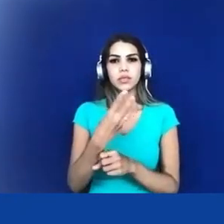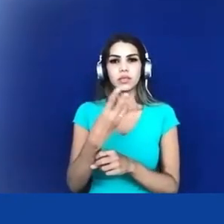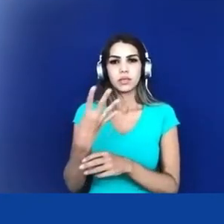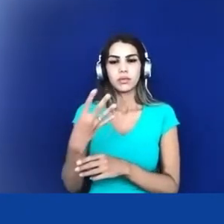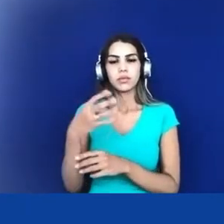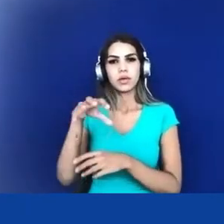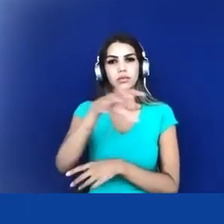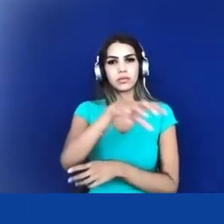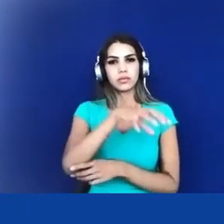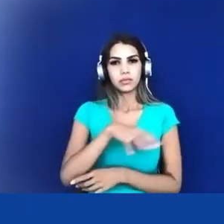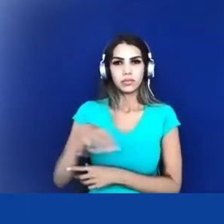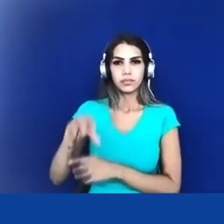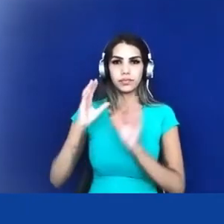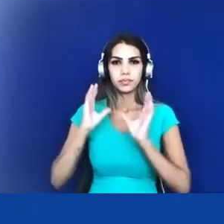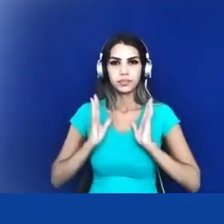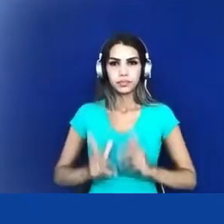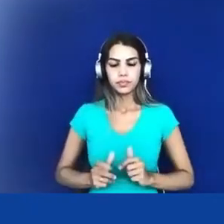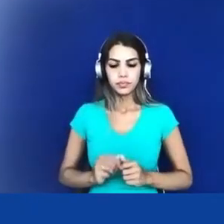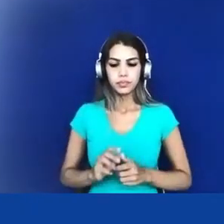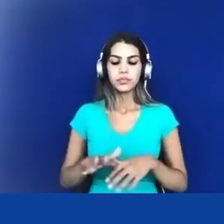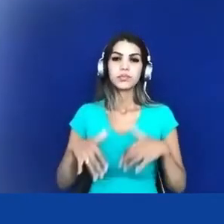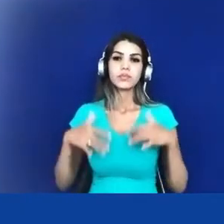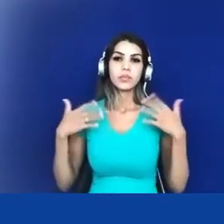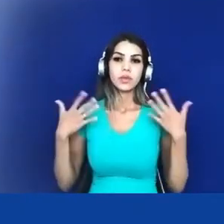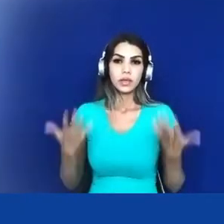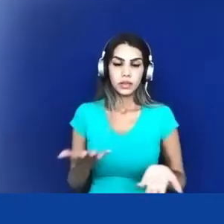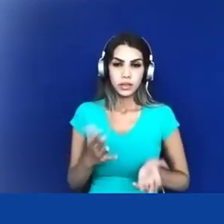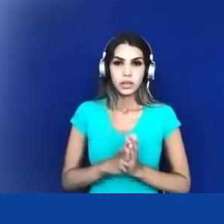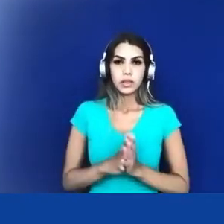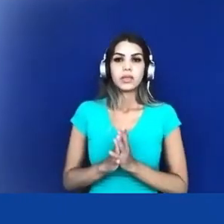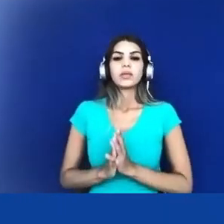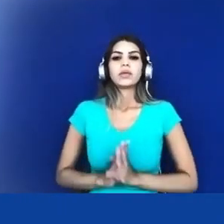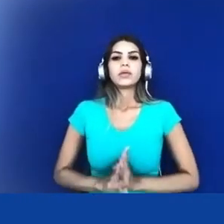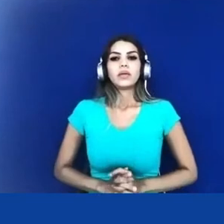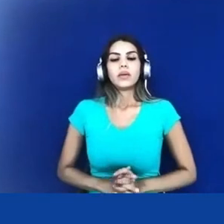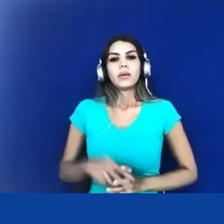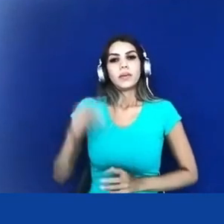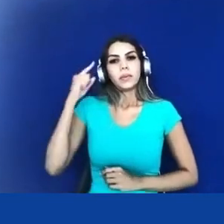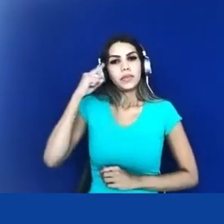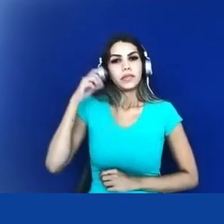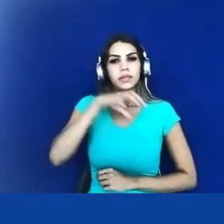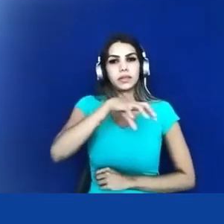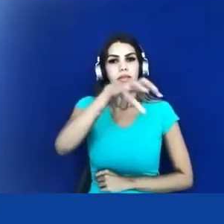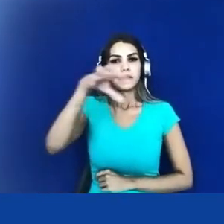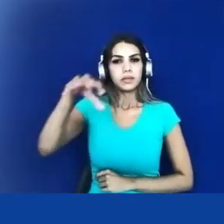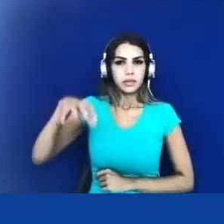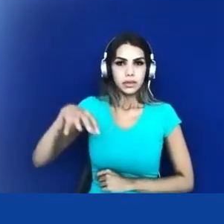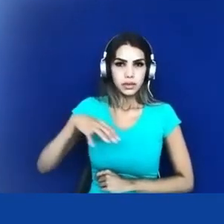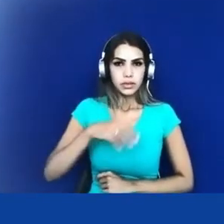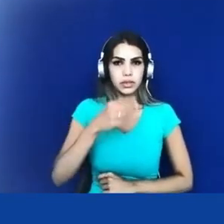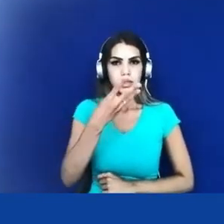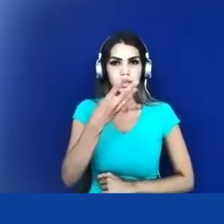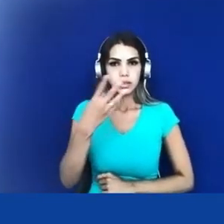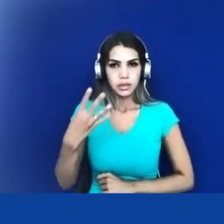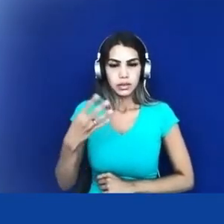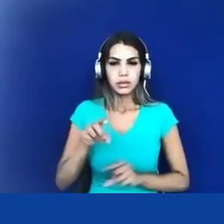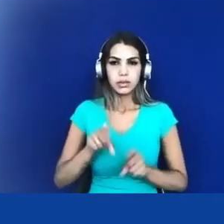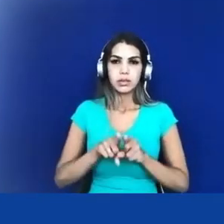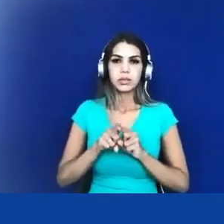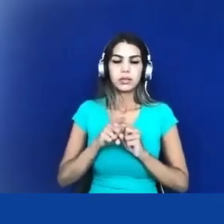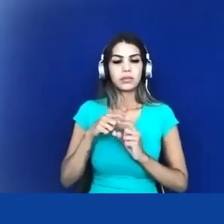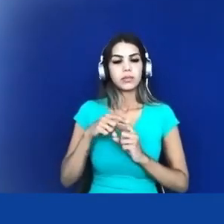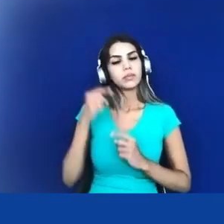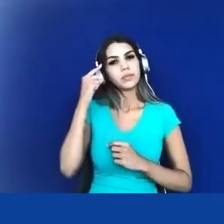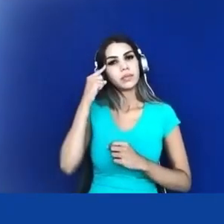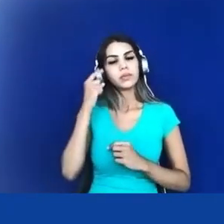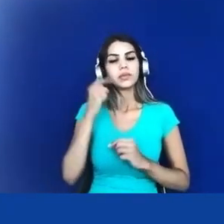de acordo com com esses distritos e aí pensando nessa lei que que criou